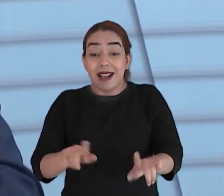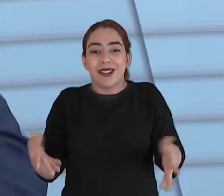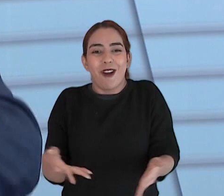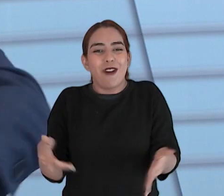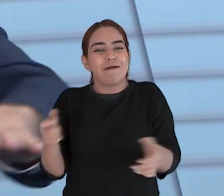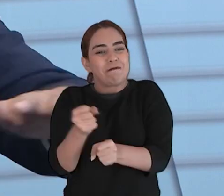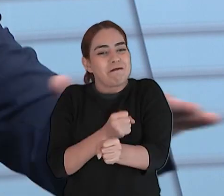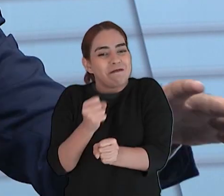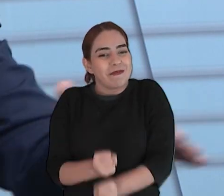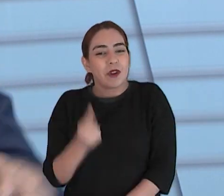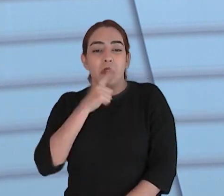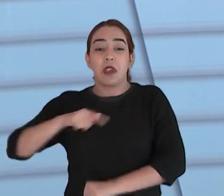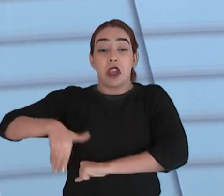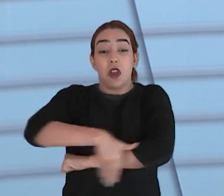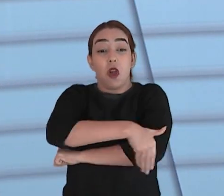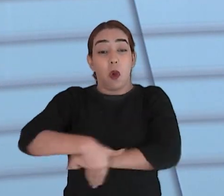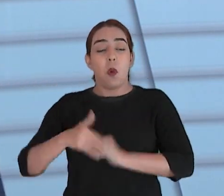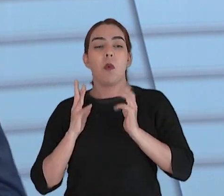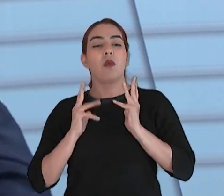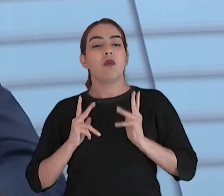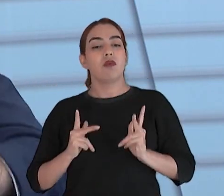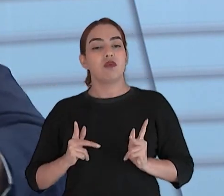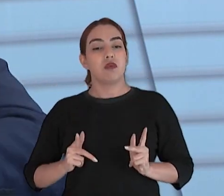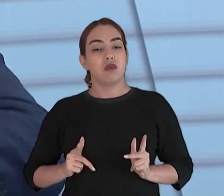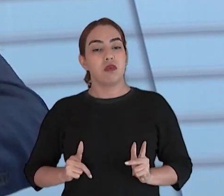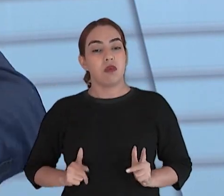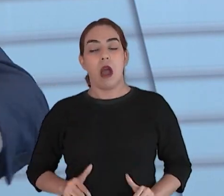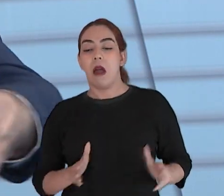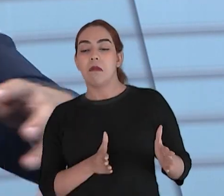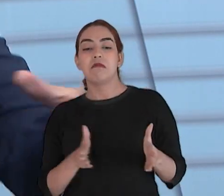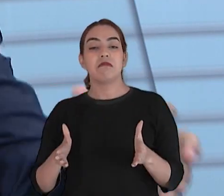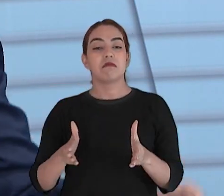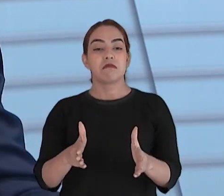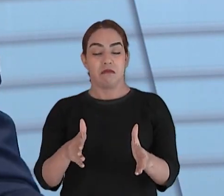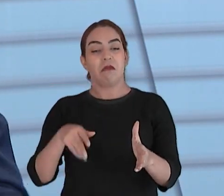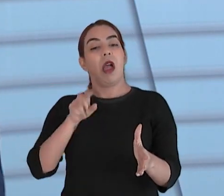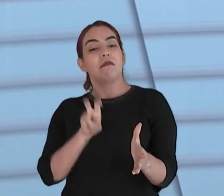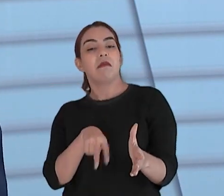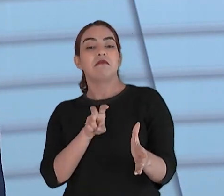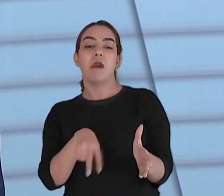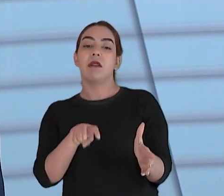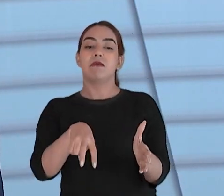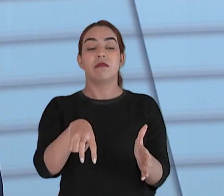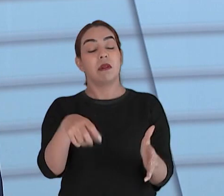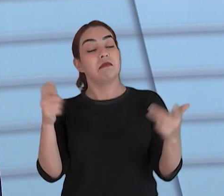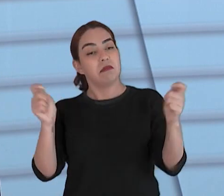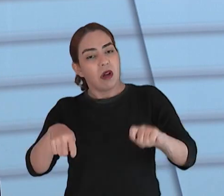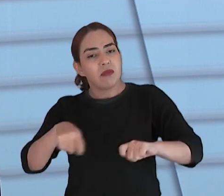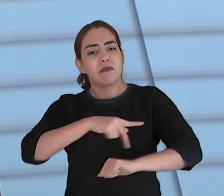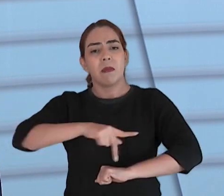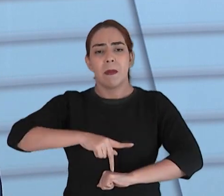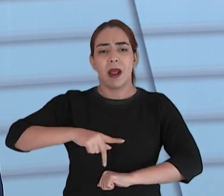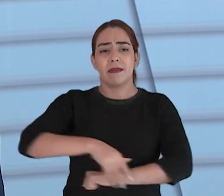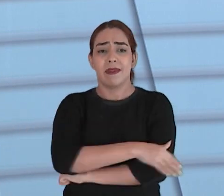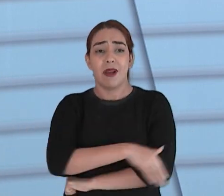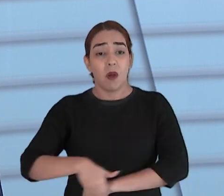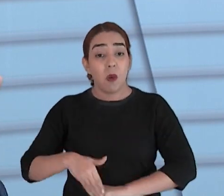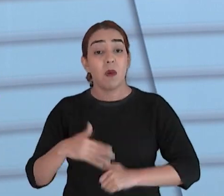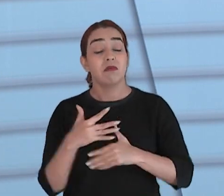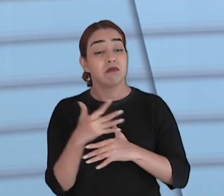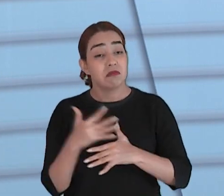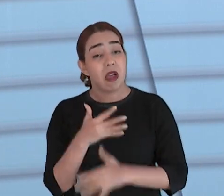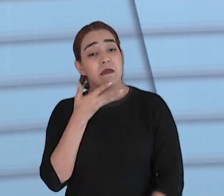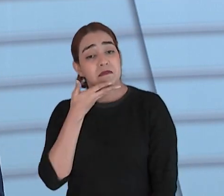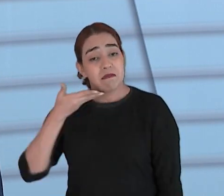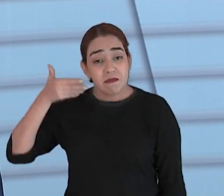ver essas ruas pavimentadas essas essas comunidades serem todas urbanizadas então